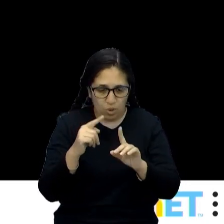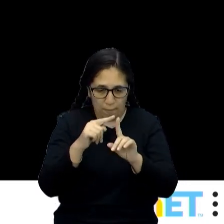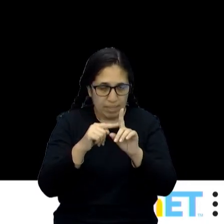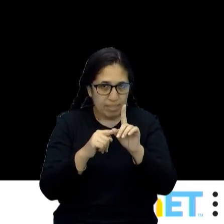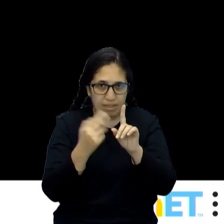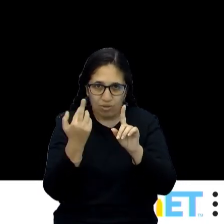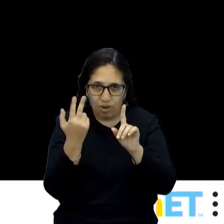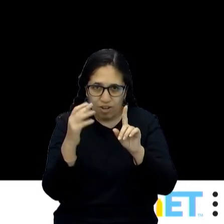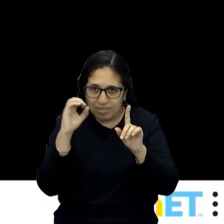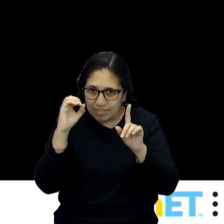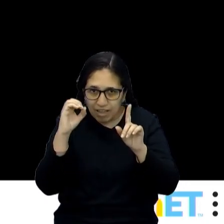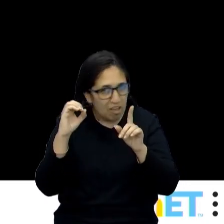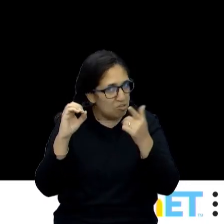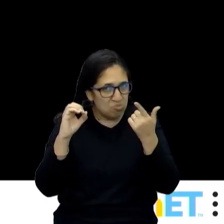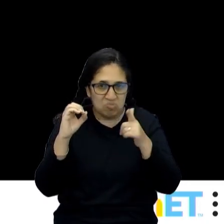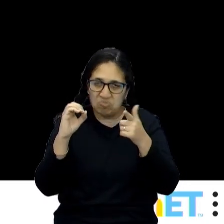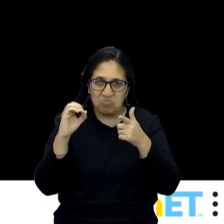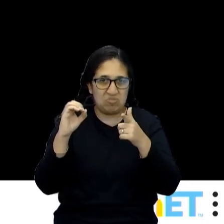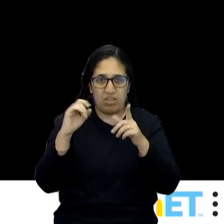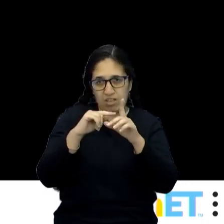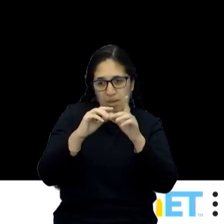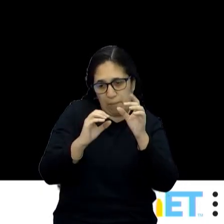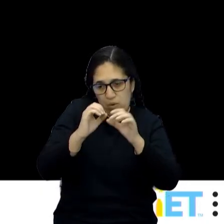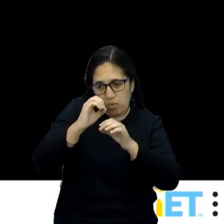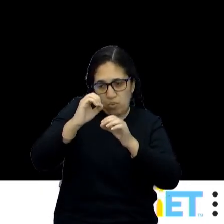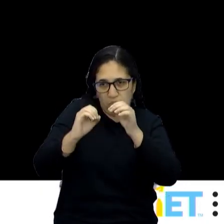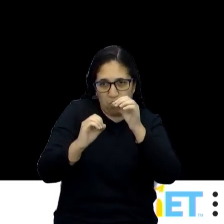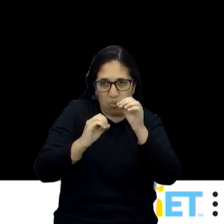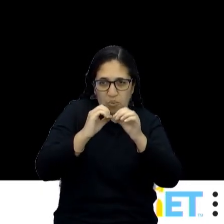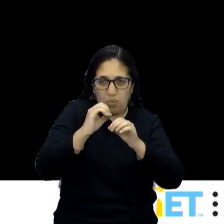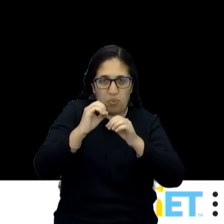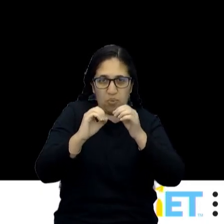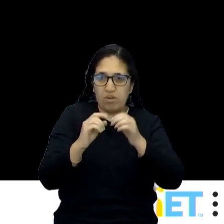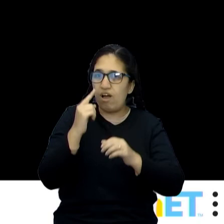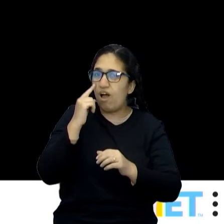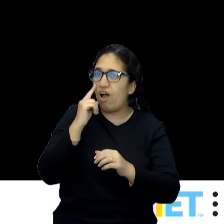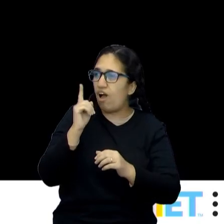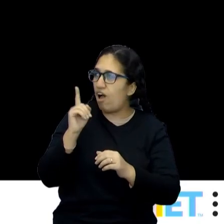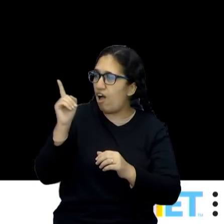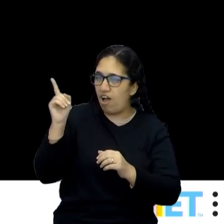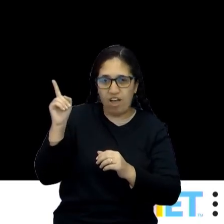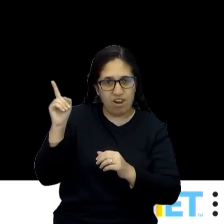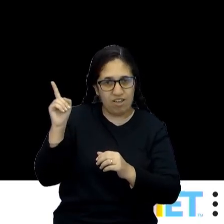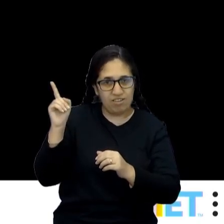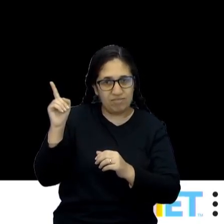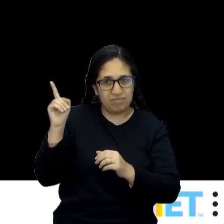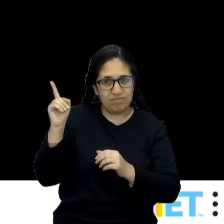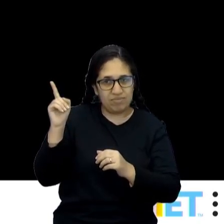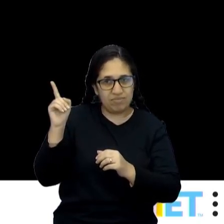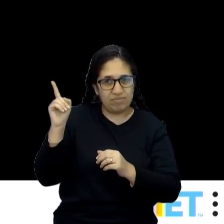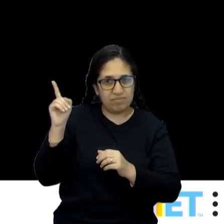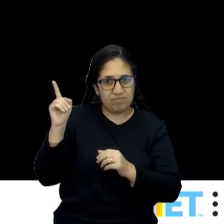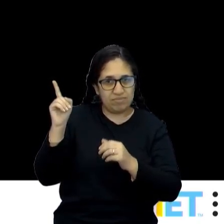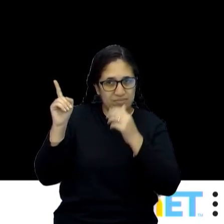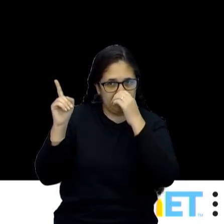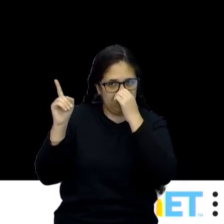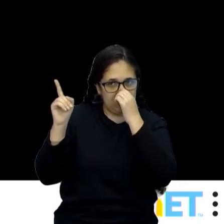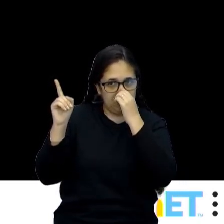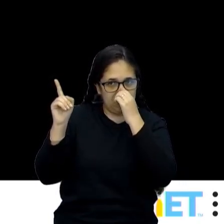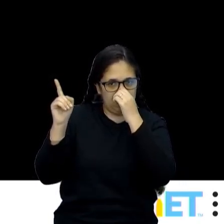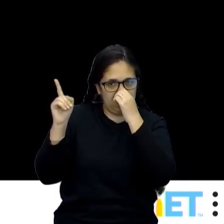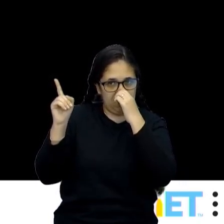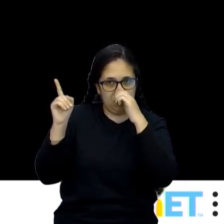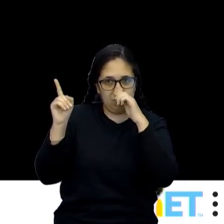a zero, tá bom? Já que a temperatura é essa movimentação. Agora, olha como fica a água. Opa, tinha colocado